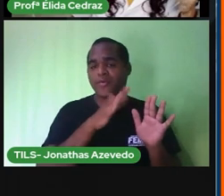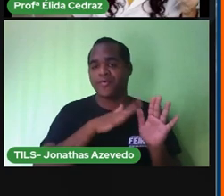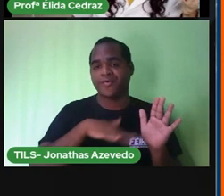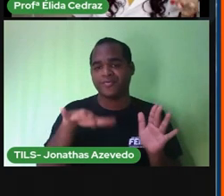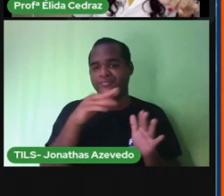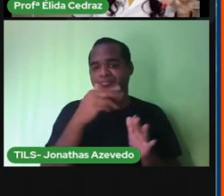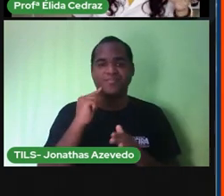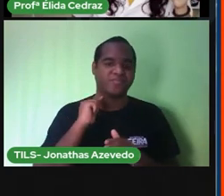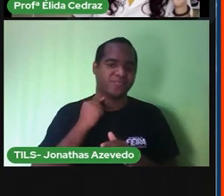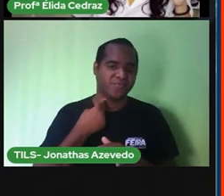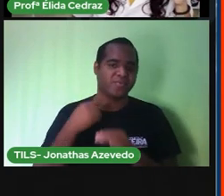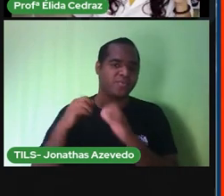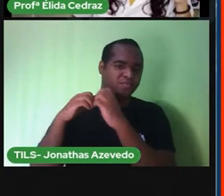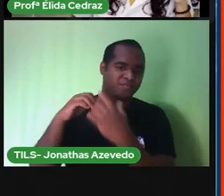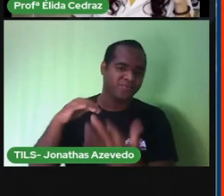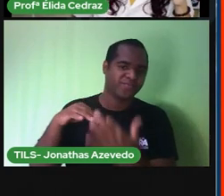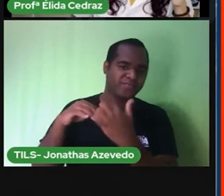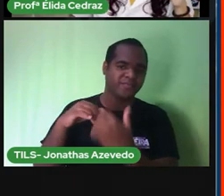contaminada